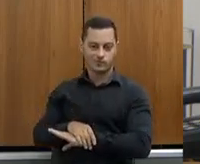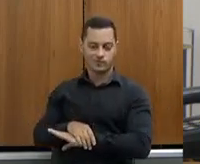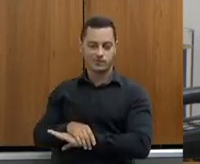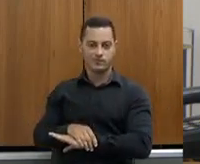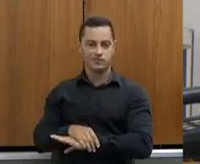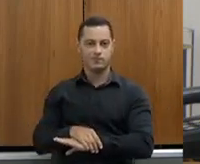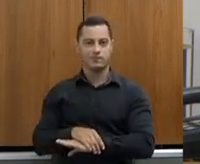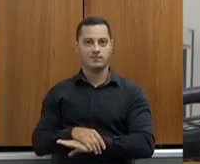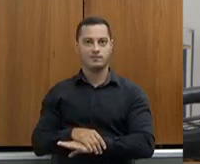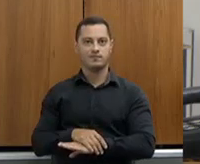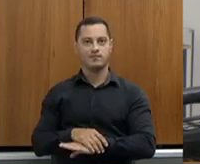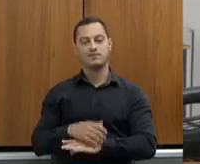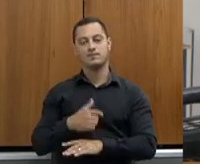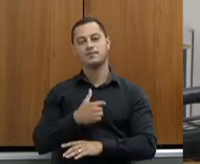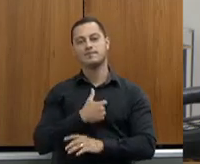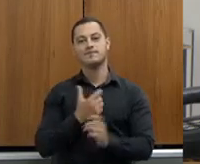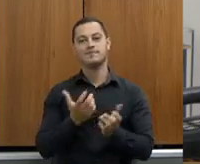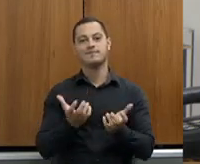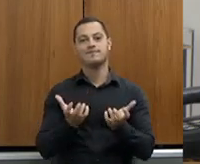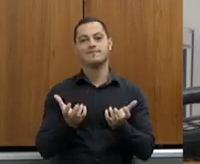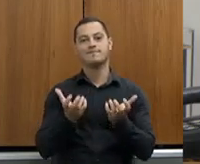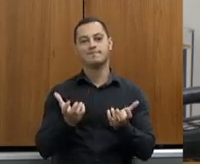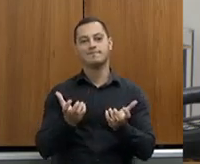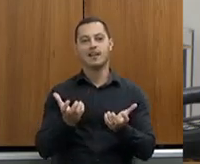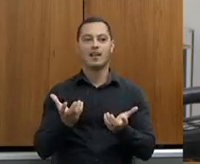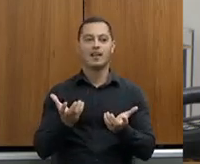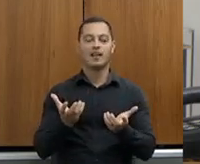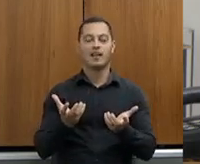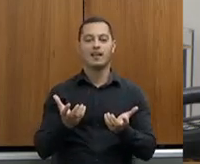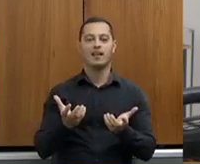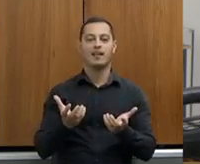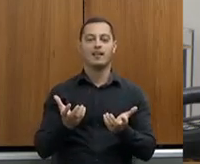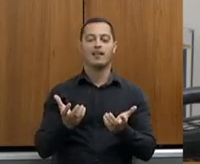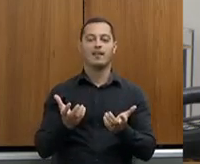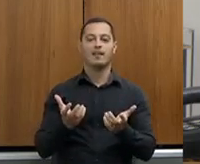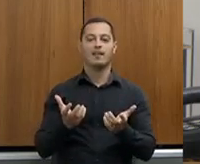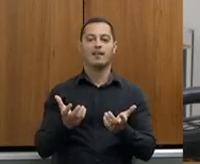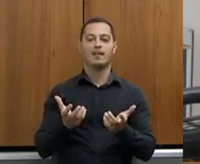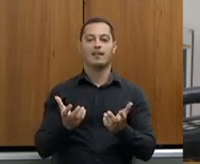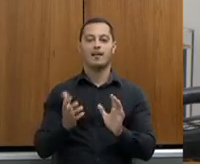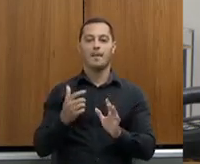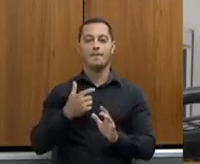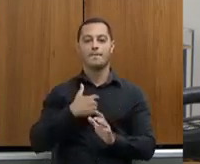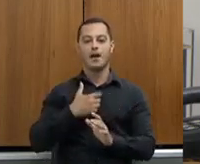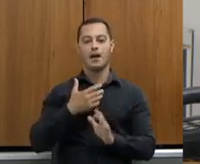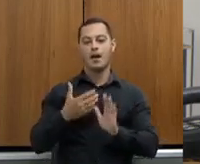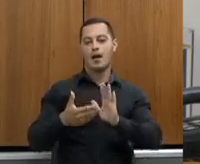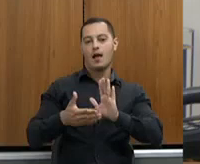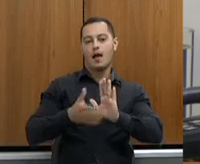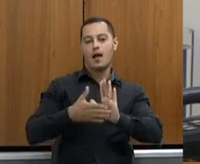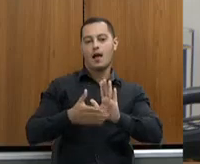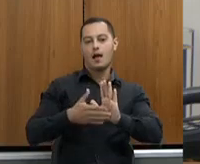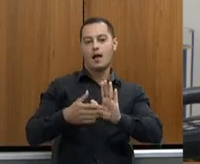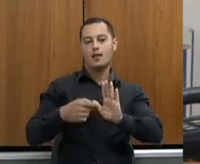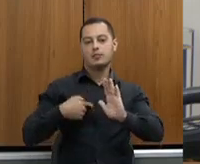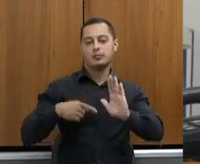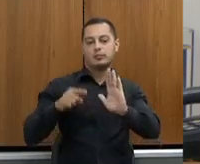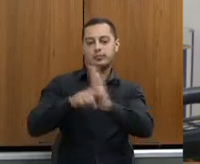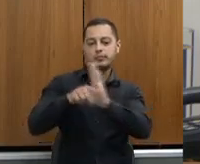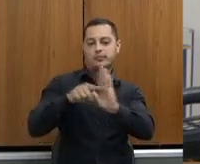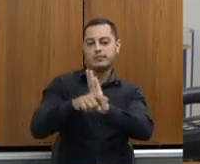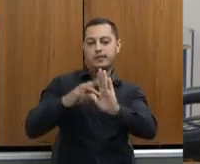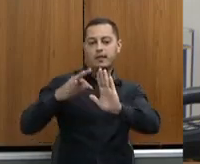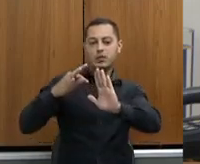abordagem, talvez não existe minha pretensão de que essas respostas todas estejam